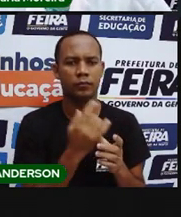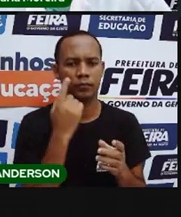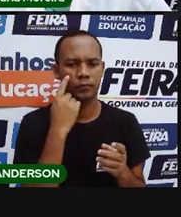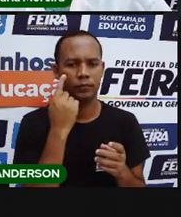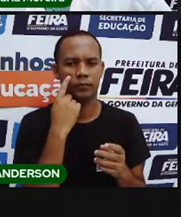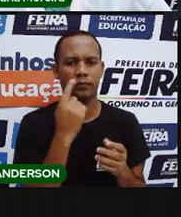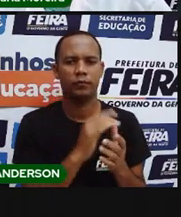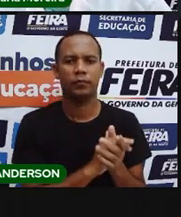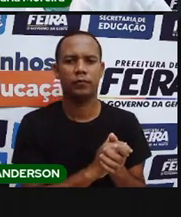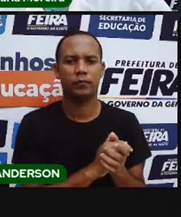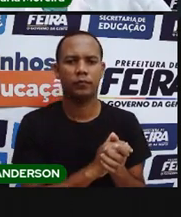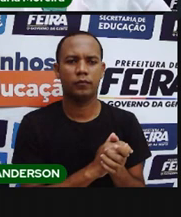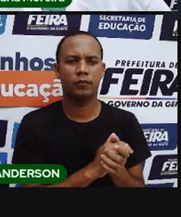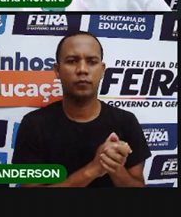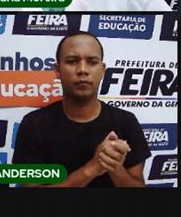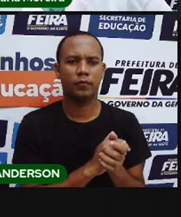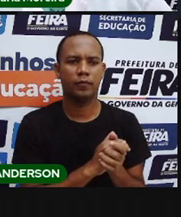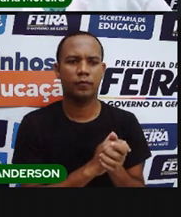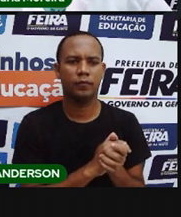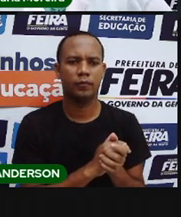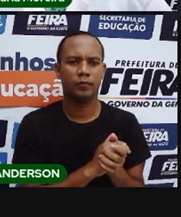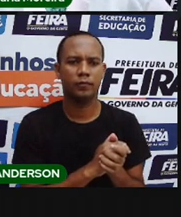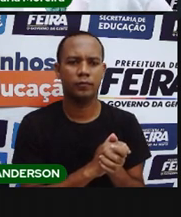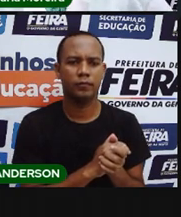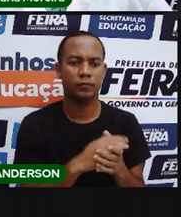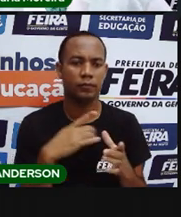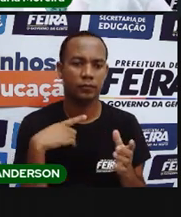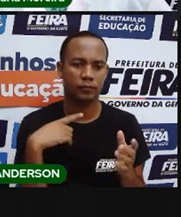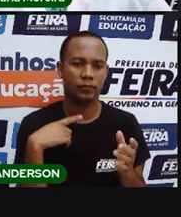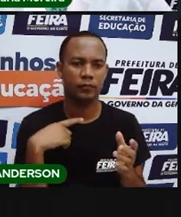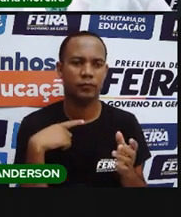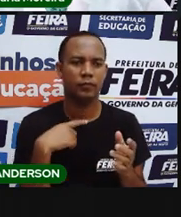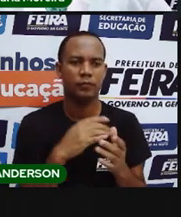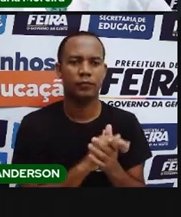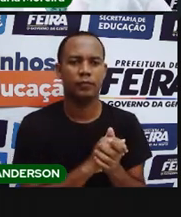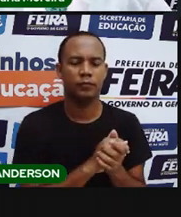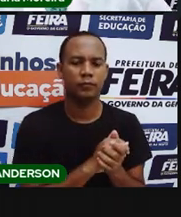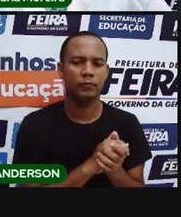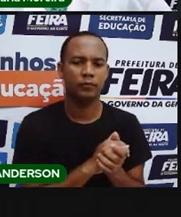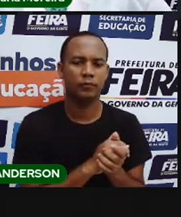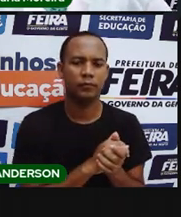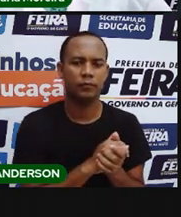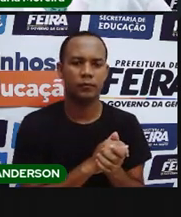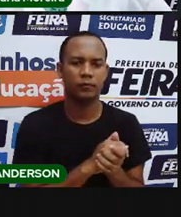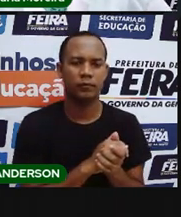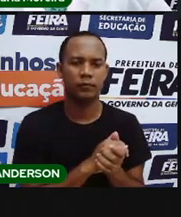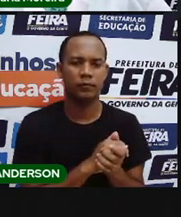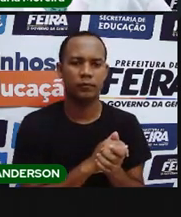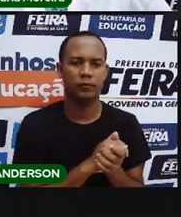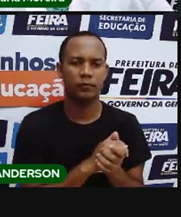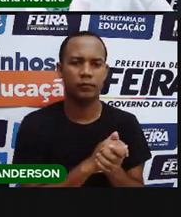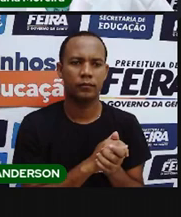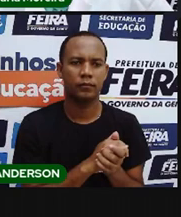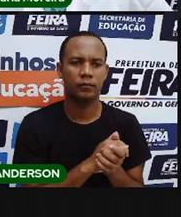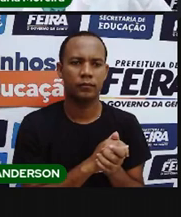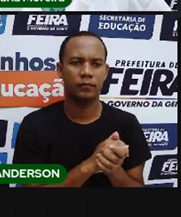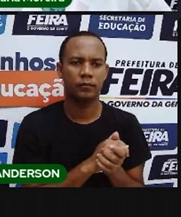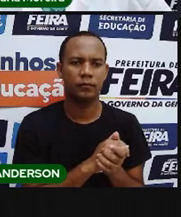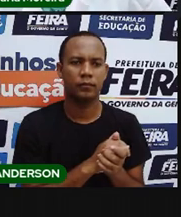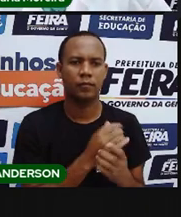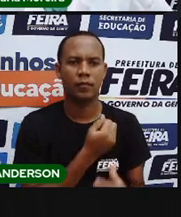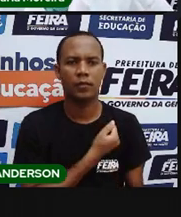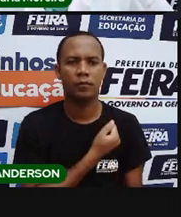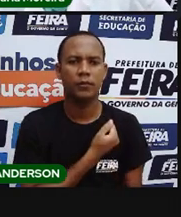você já tem sabe, já vou falar o direto, vai passar uma outra atividade para você. Questão